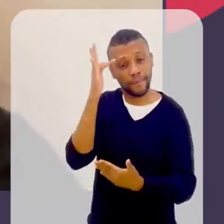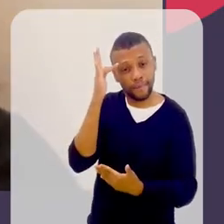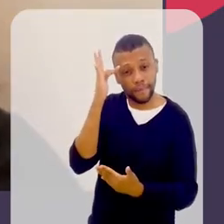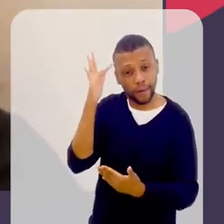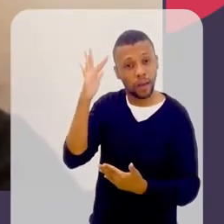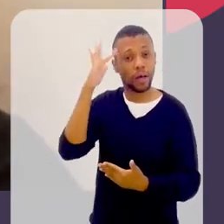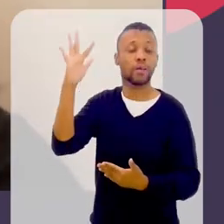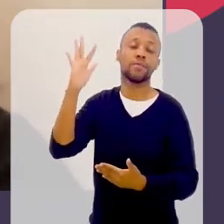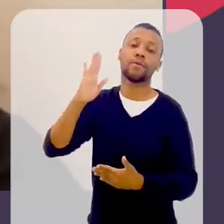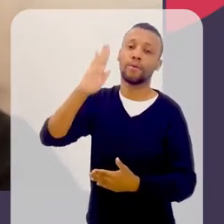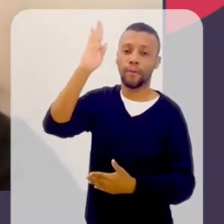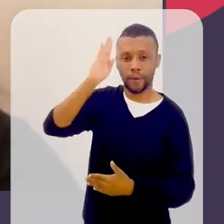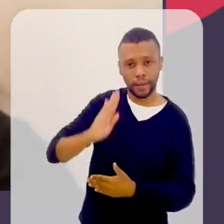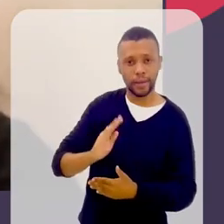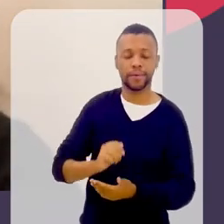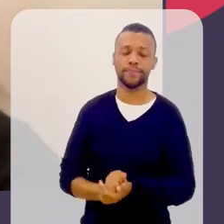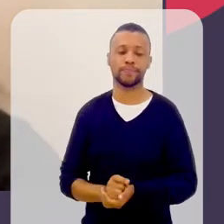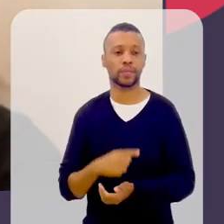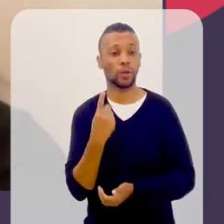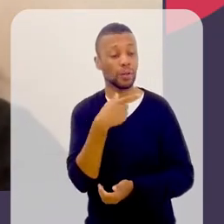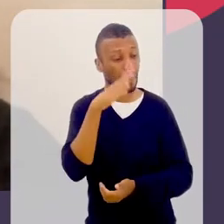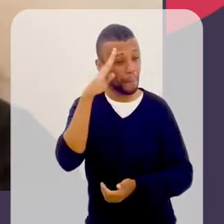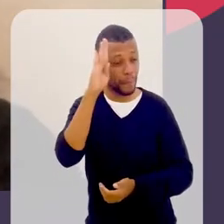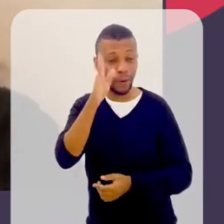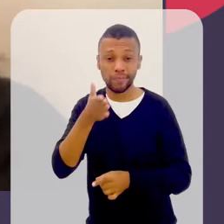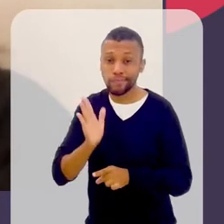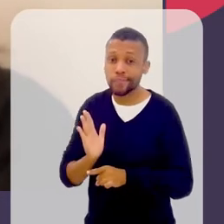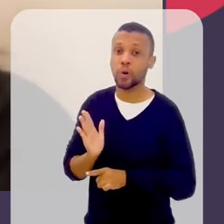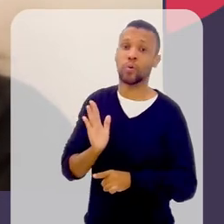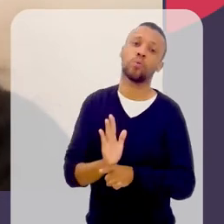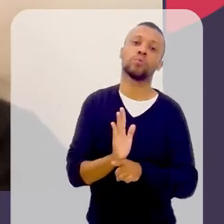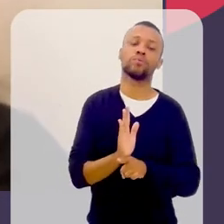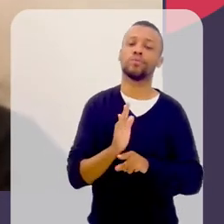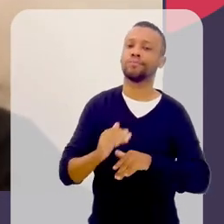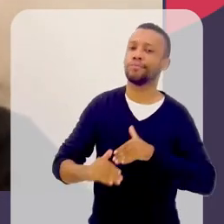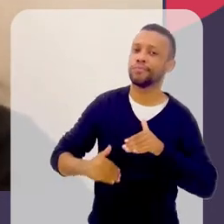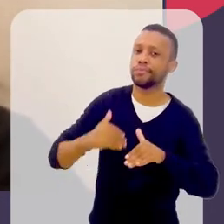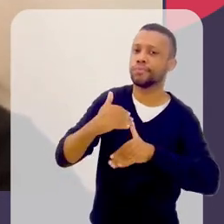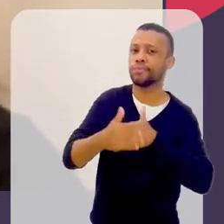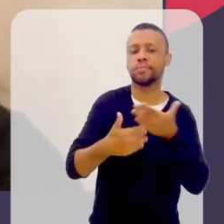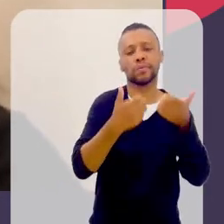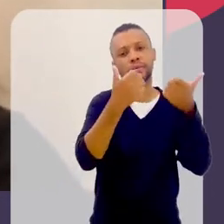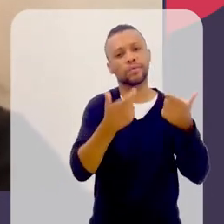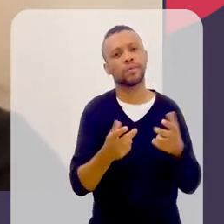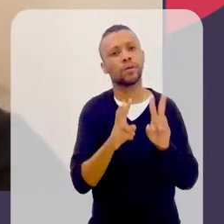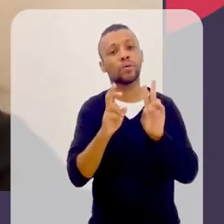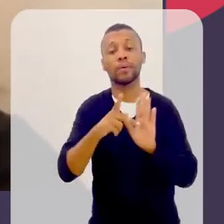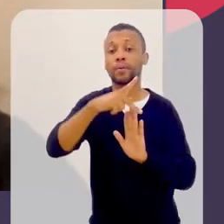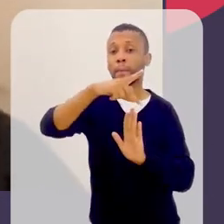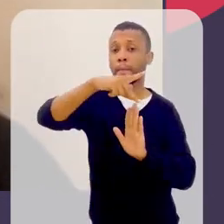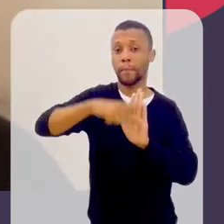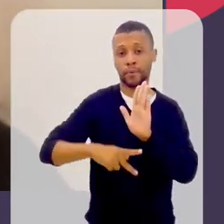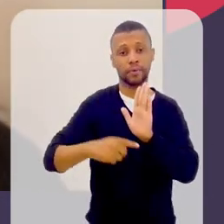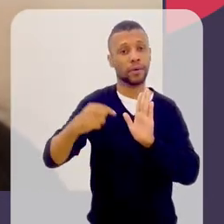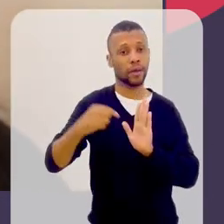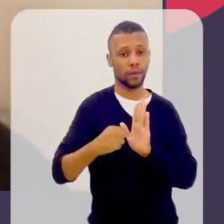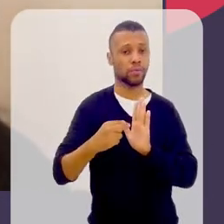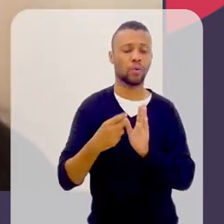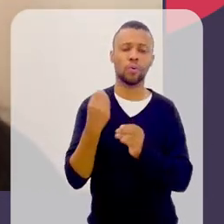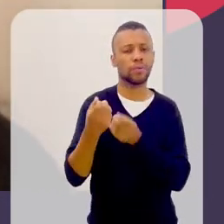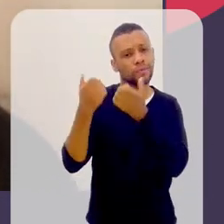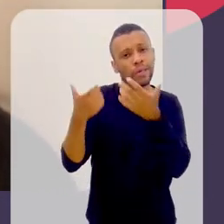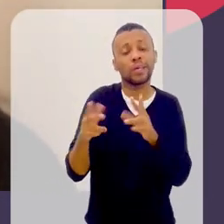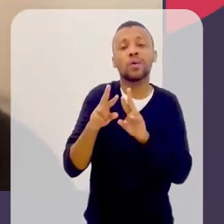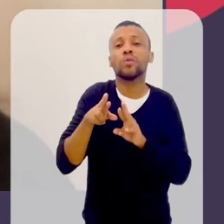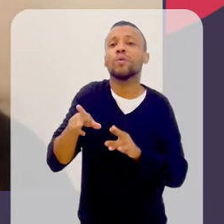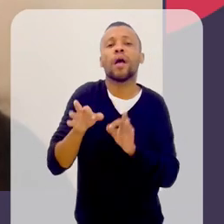Essa é a nossa maior contribuição, eu penso, no que diz respeito a esse projeto, que